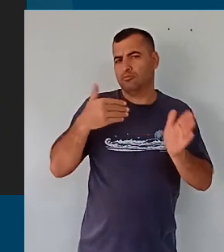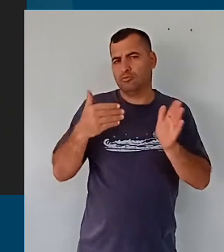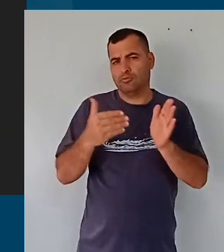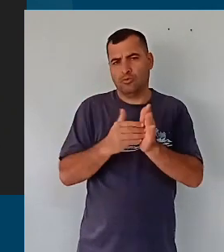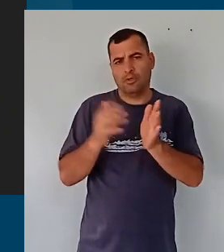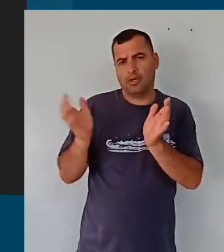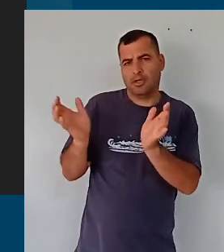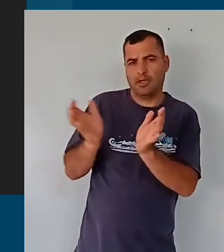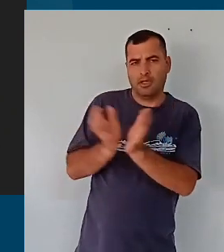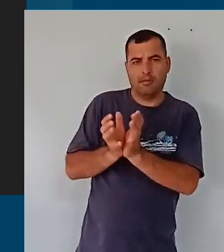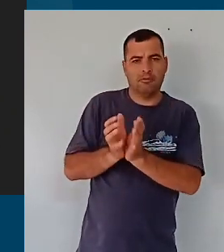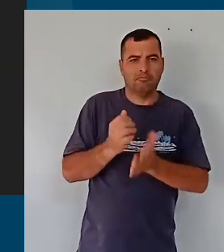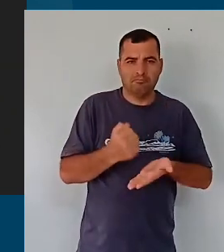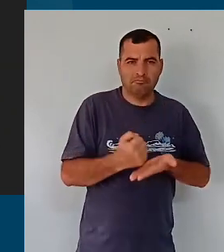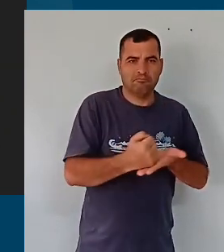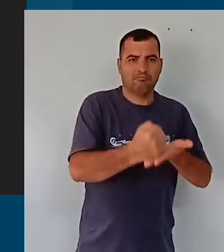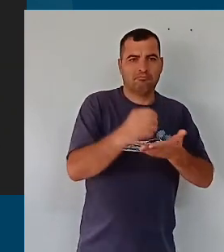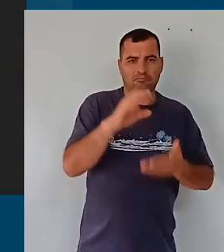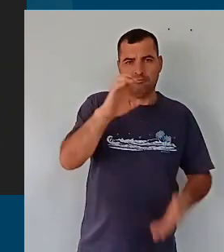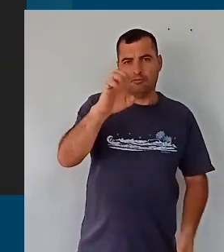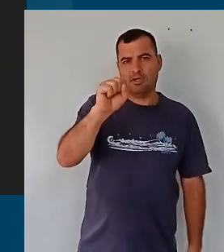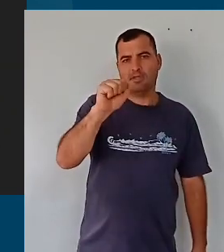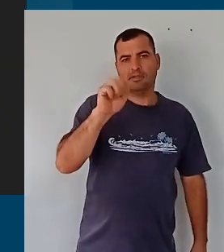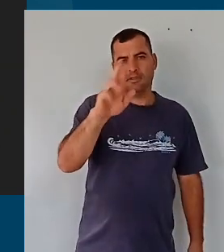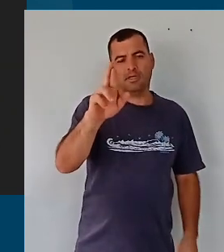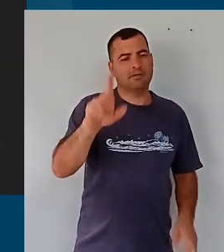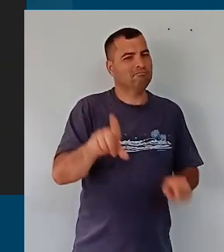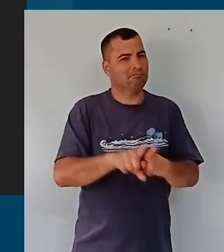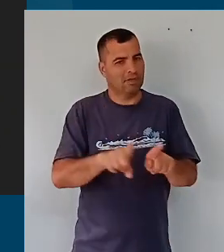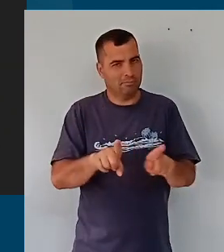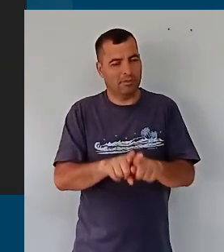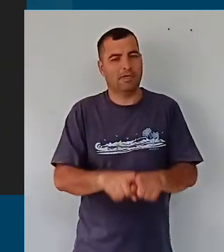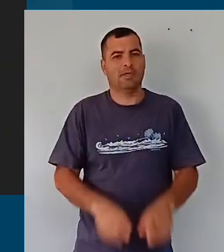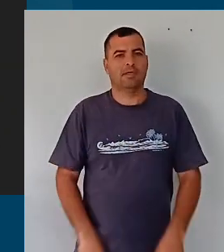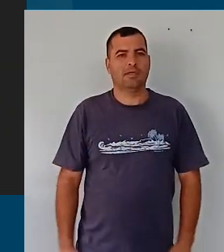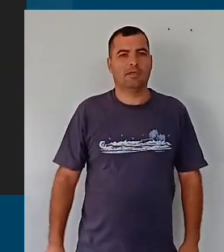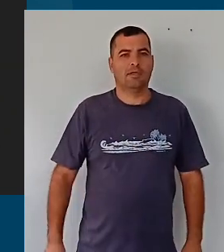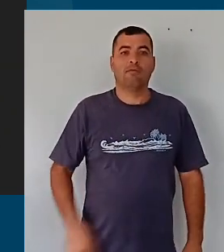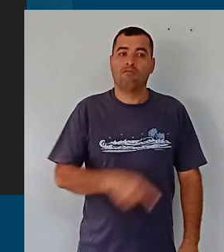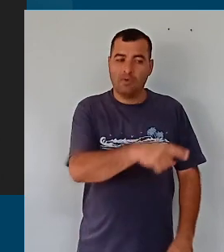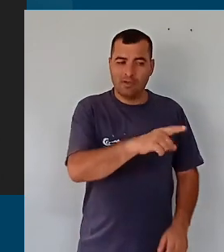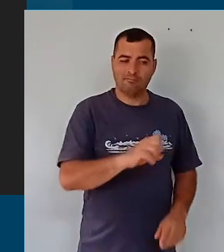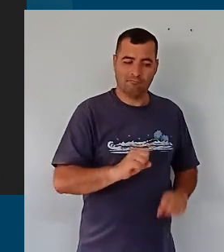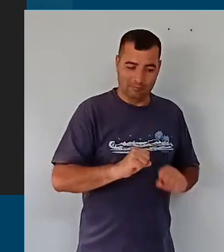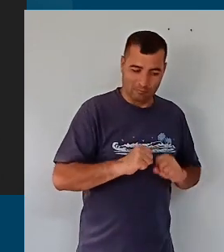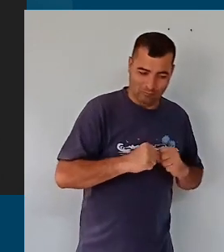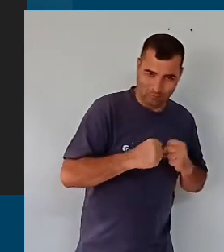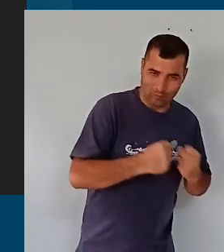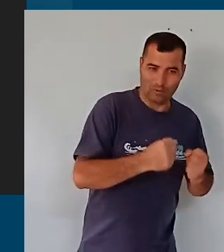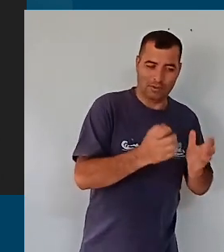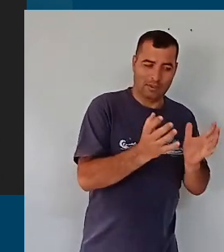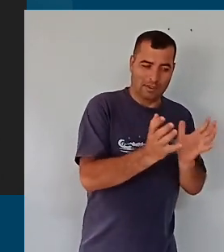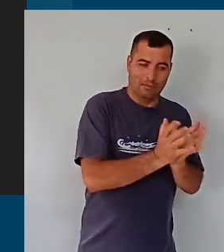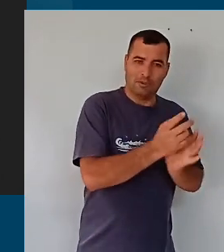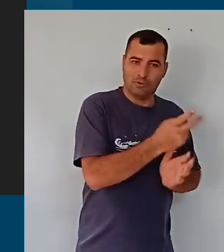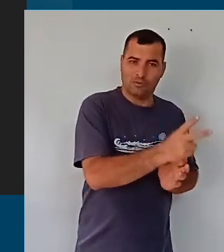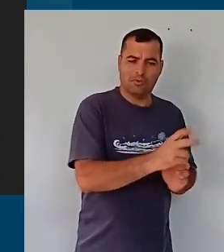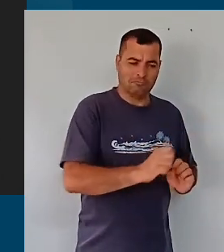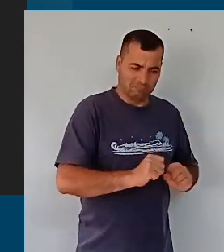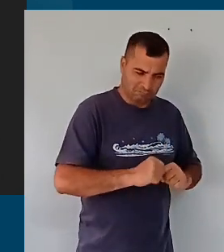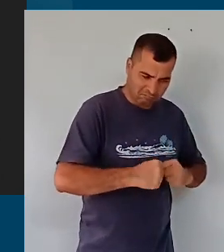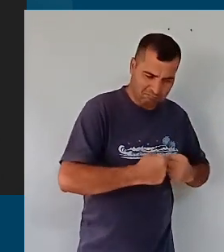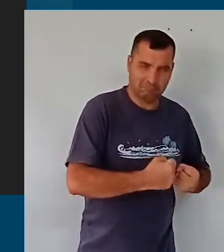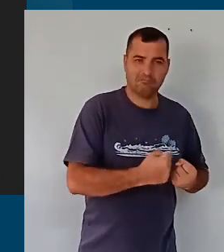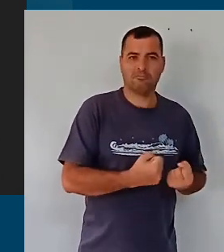técnica da equipe, do professor César Caligari, mas sem o seu esforço, e de toda a sua equipe que